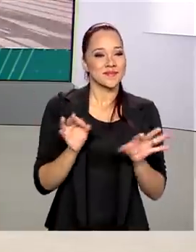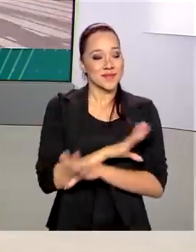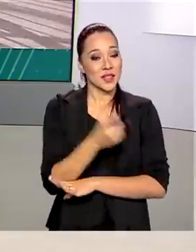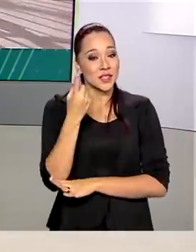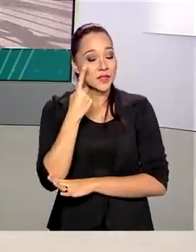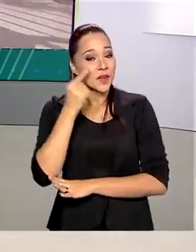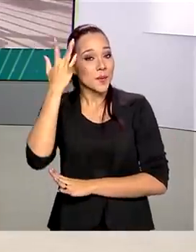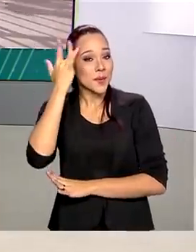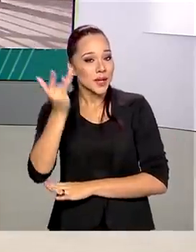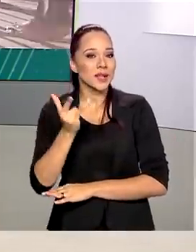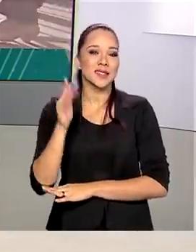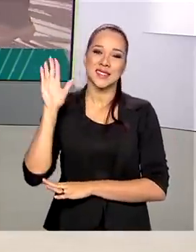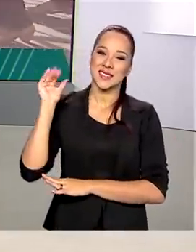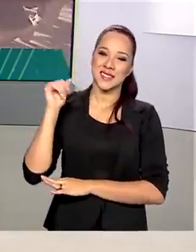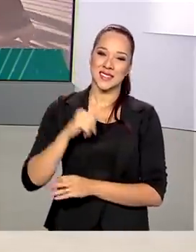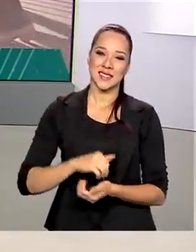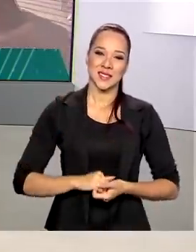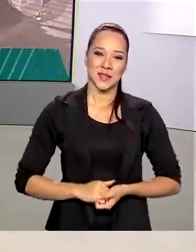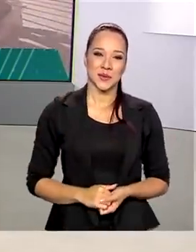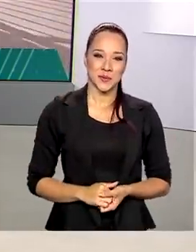aqui, nos vemos amanhã. Até lá!